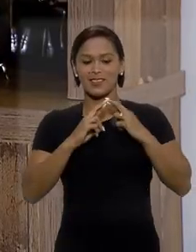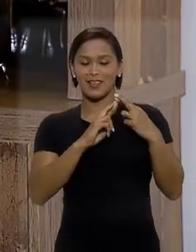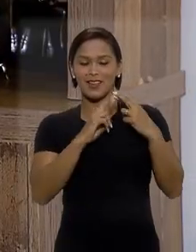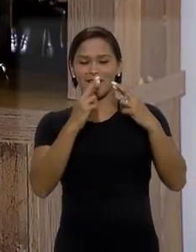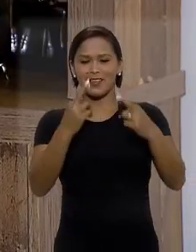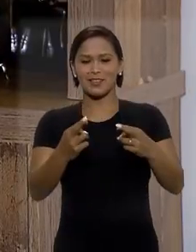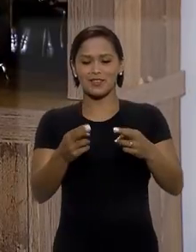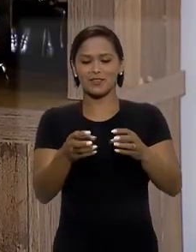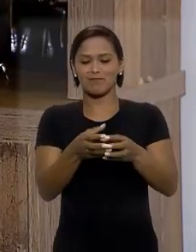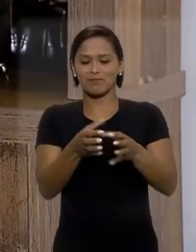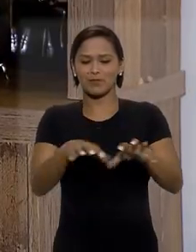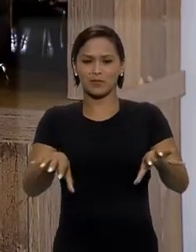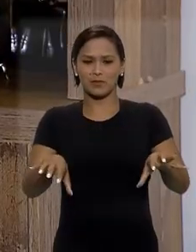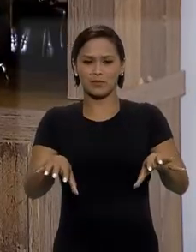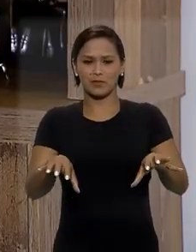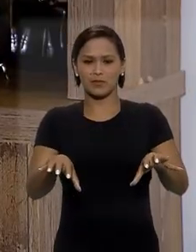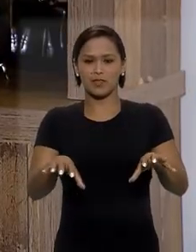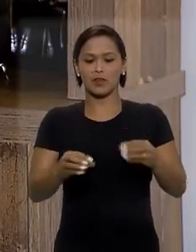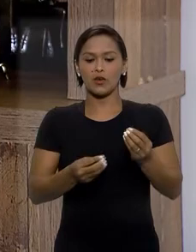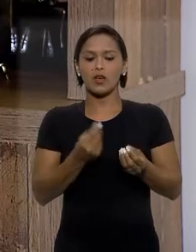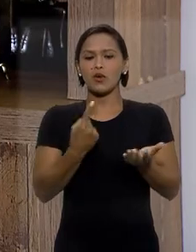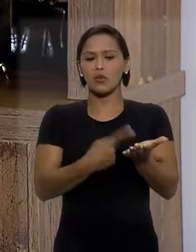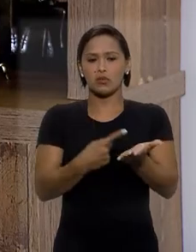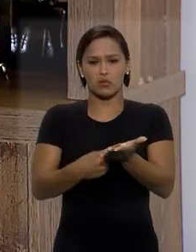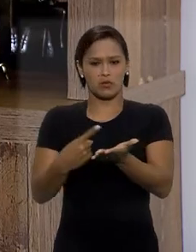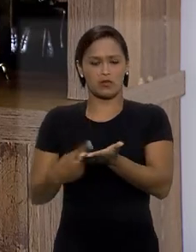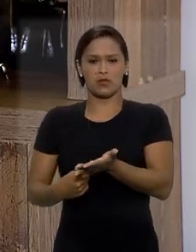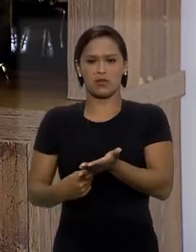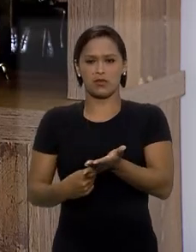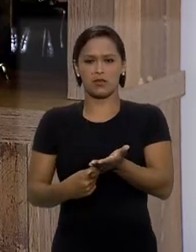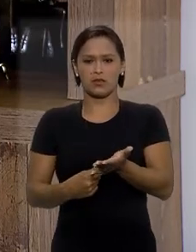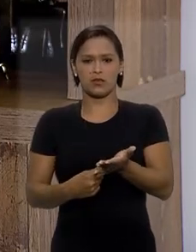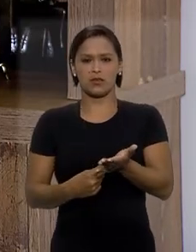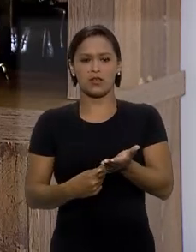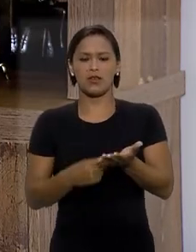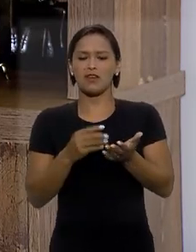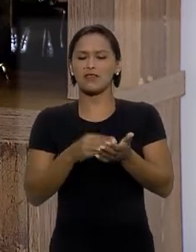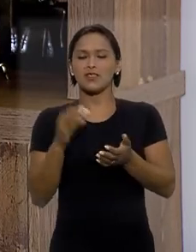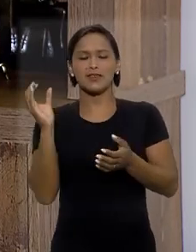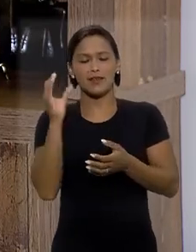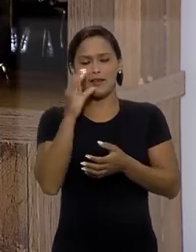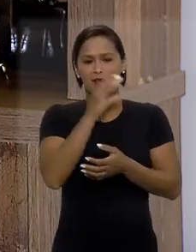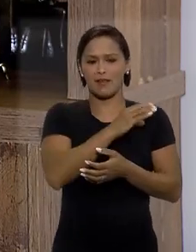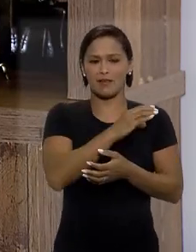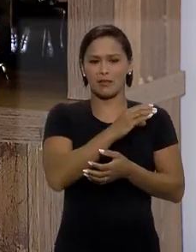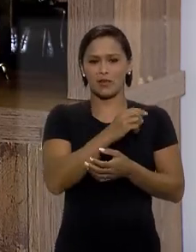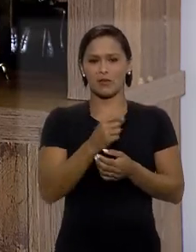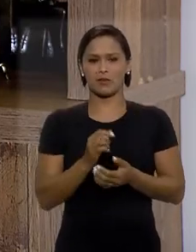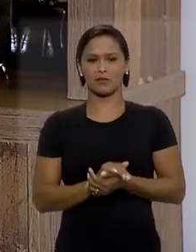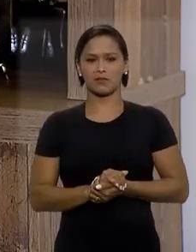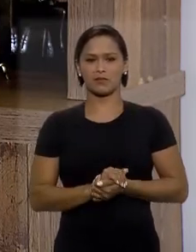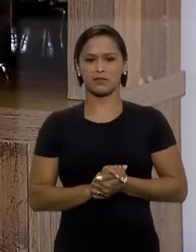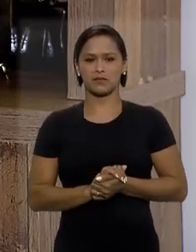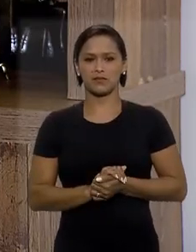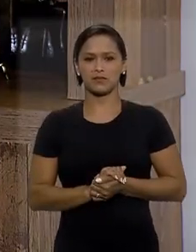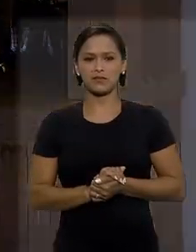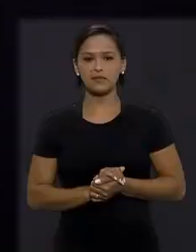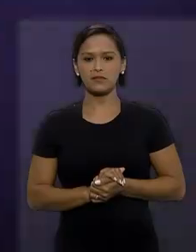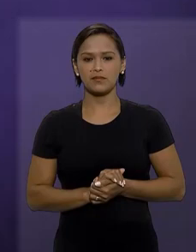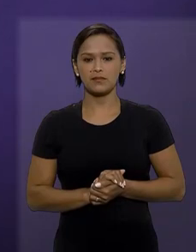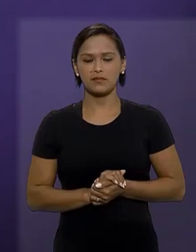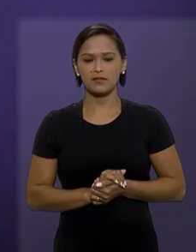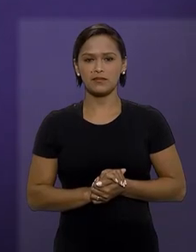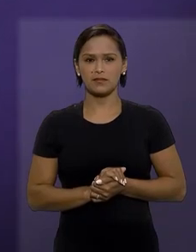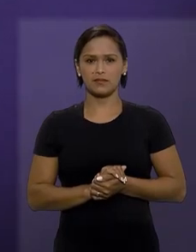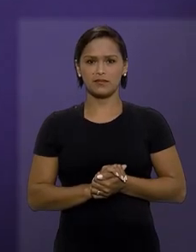se ele resolve essa separação consensualmente, a sentença vai ser dada por esse casal.